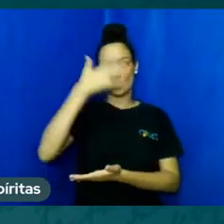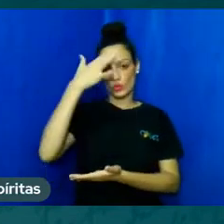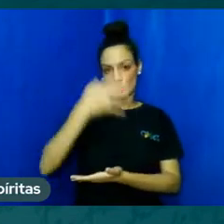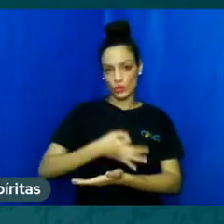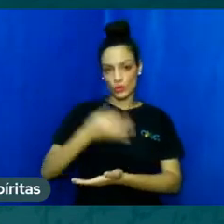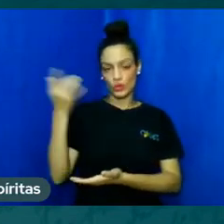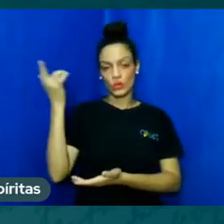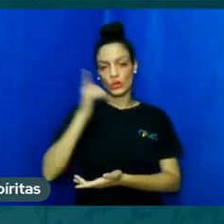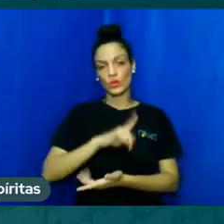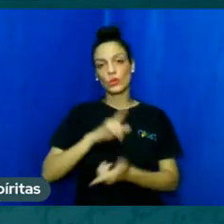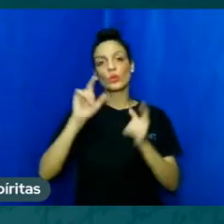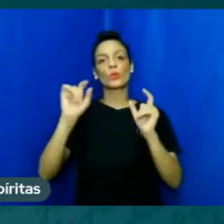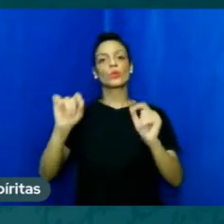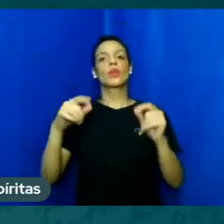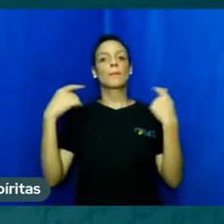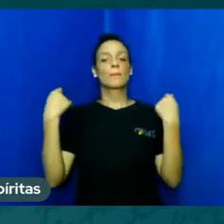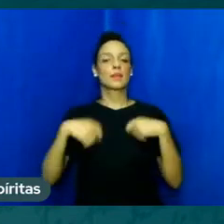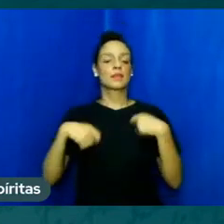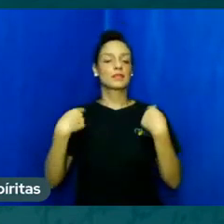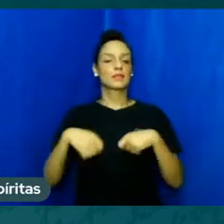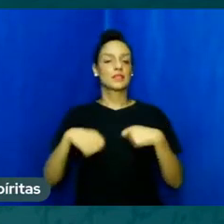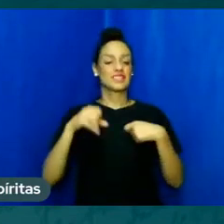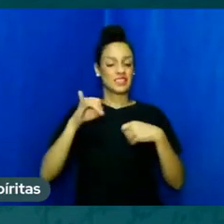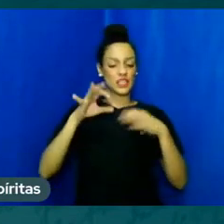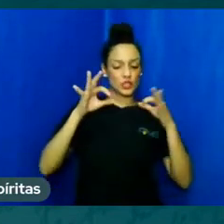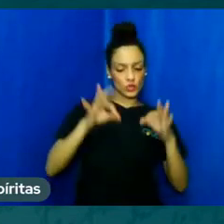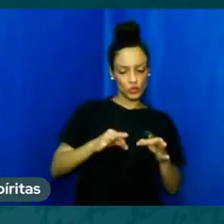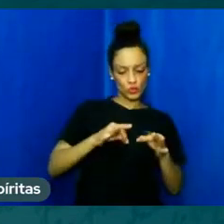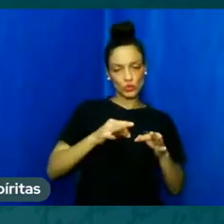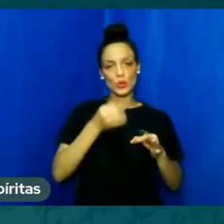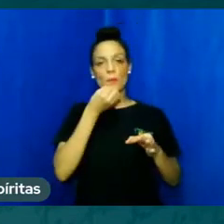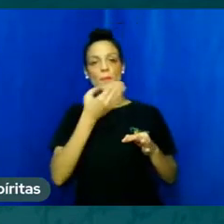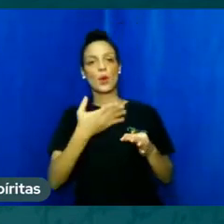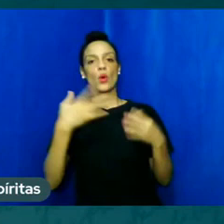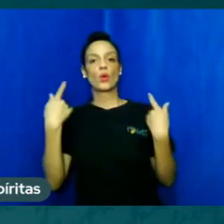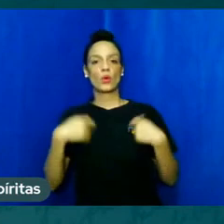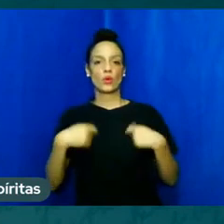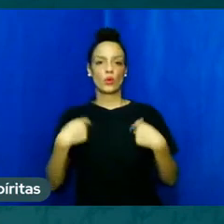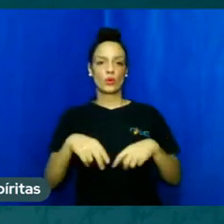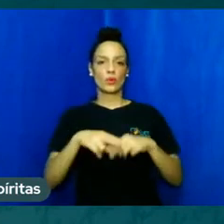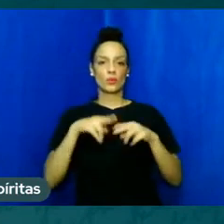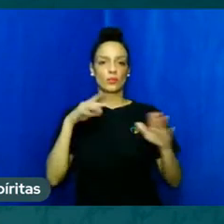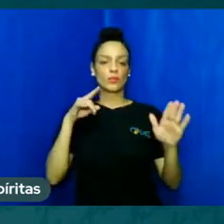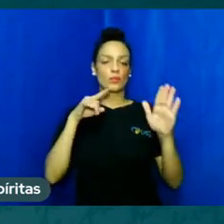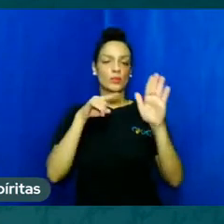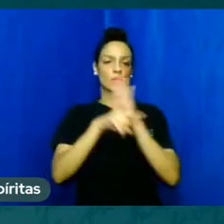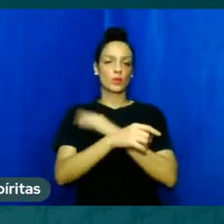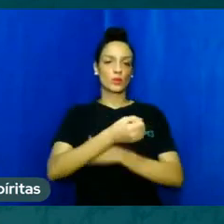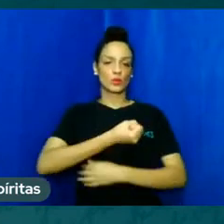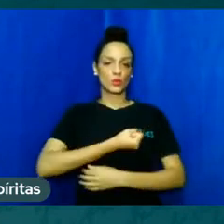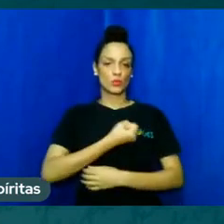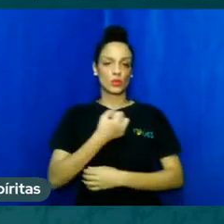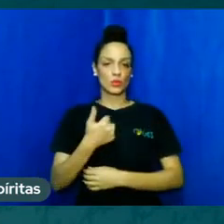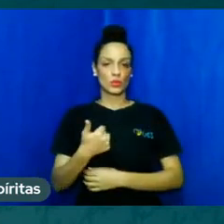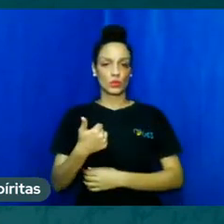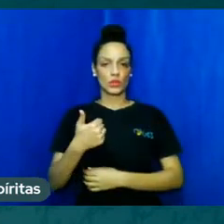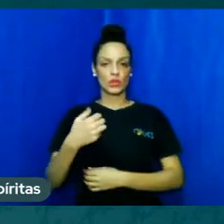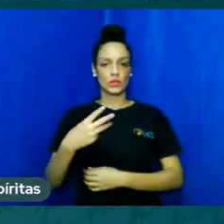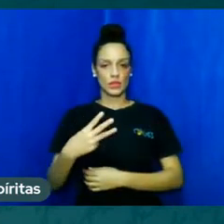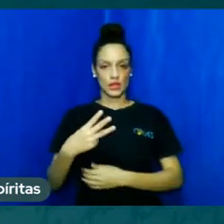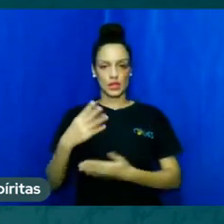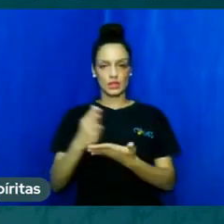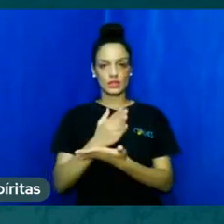justiça se não houver o senso de bondade por isso lá na questão número 13 do livro dos espíritos nós temos nos